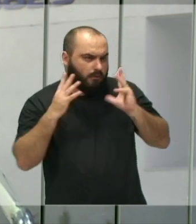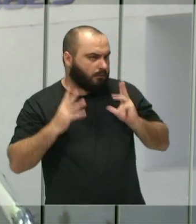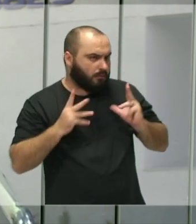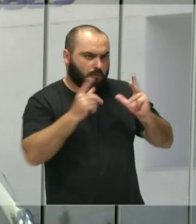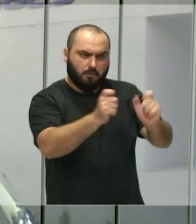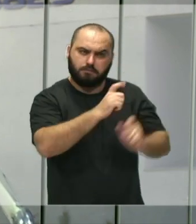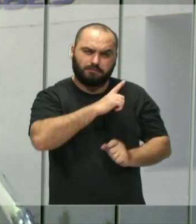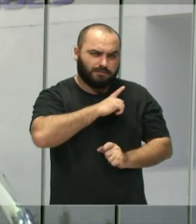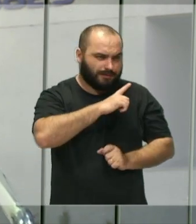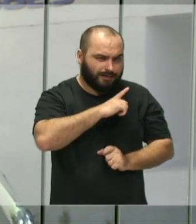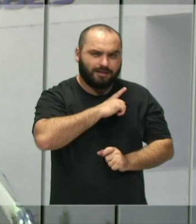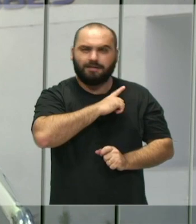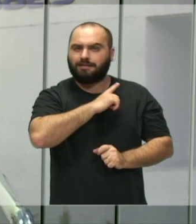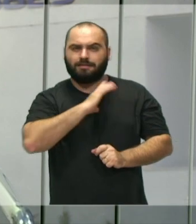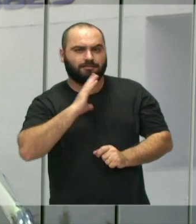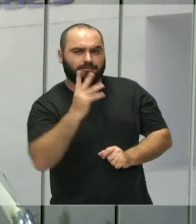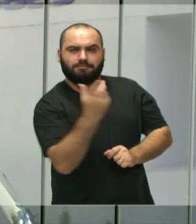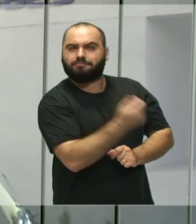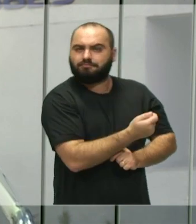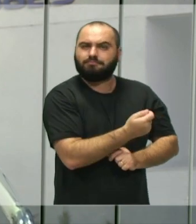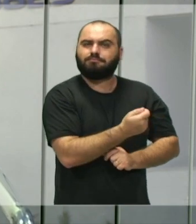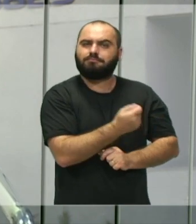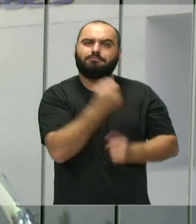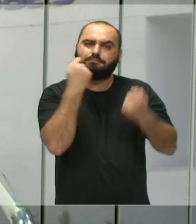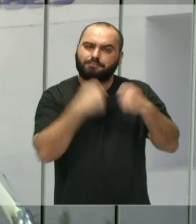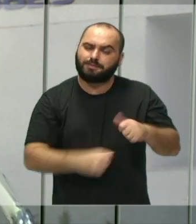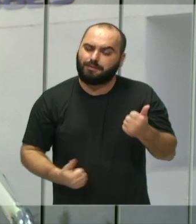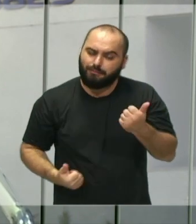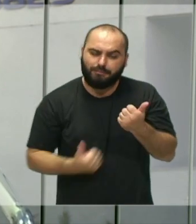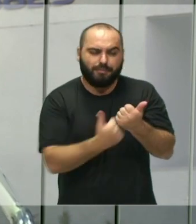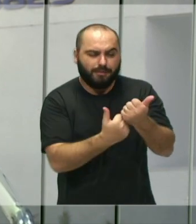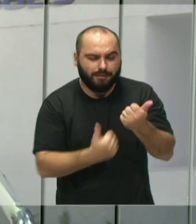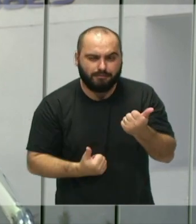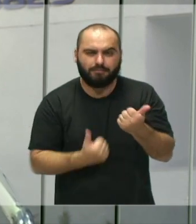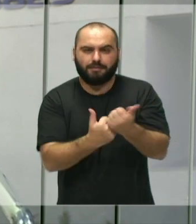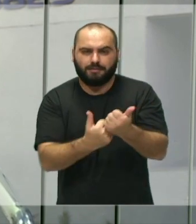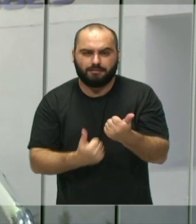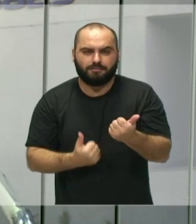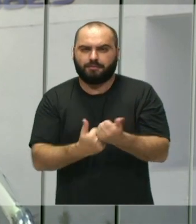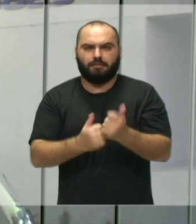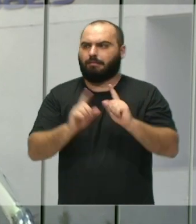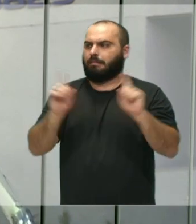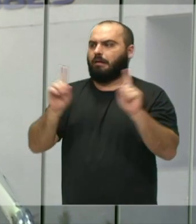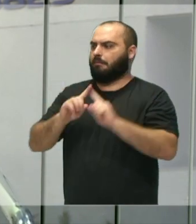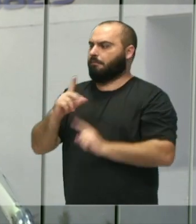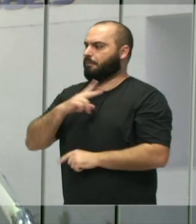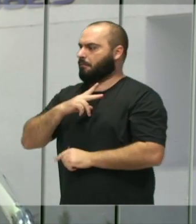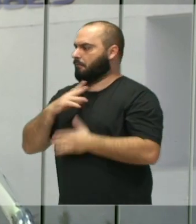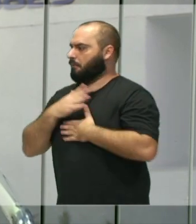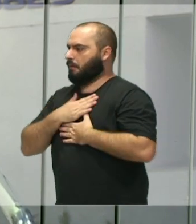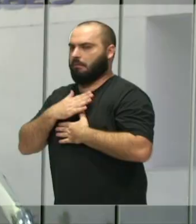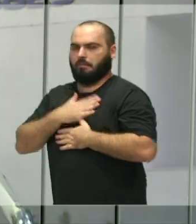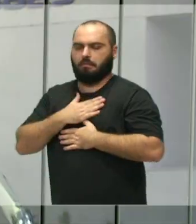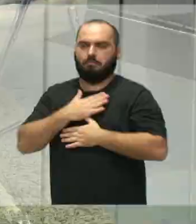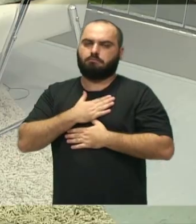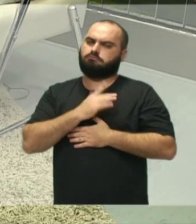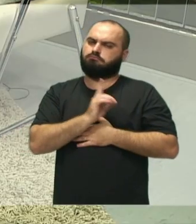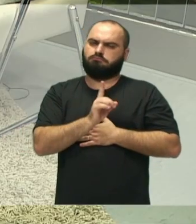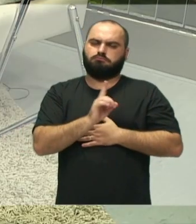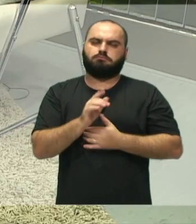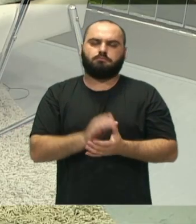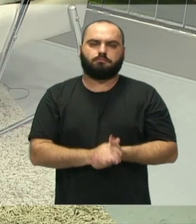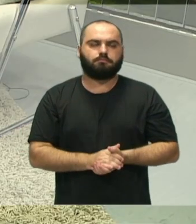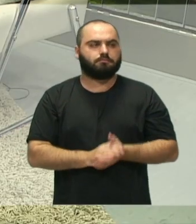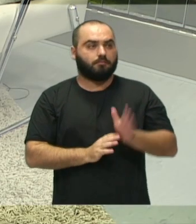né, é de todos, então todo mundo tem que estar apoiando essa causa e não individualizar, né. Vereadora, a senhora também